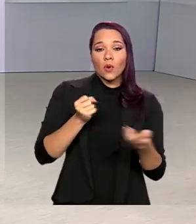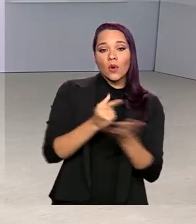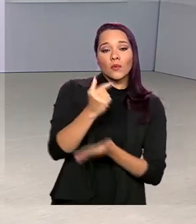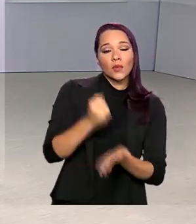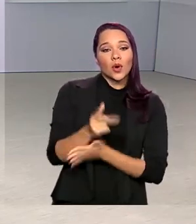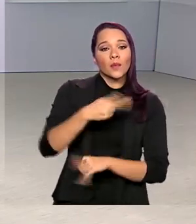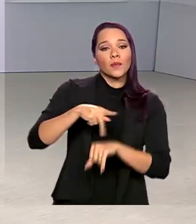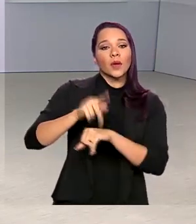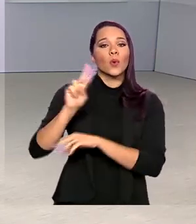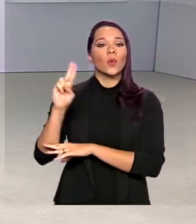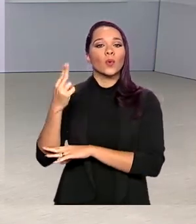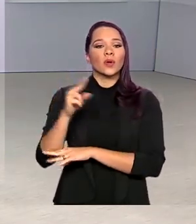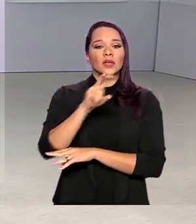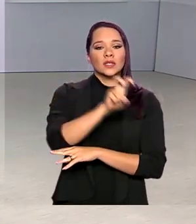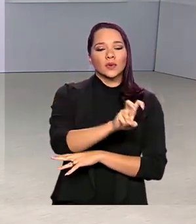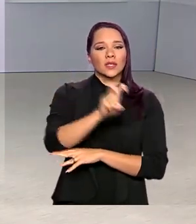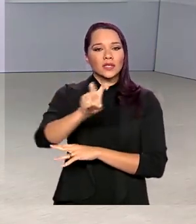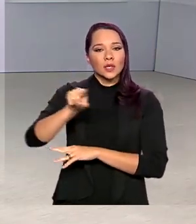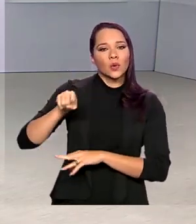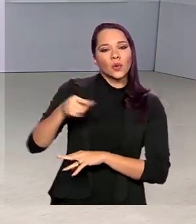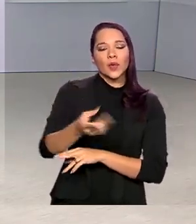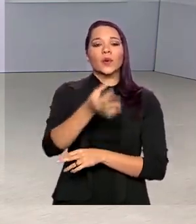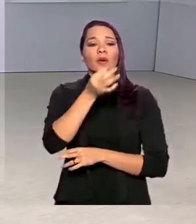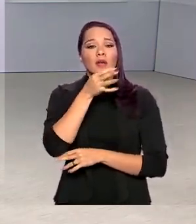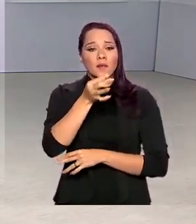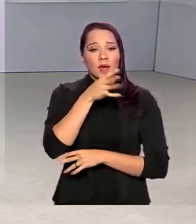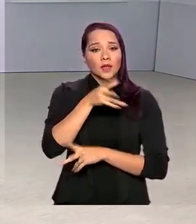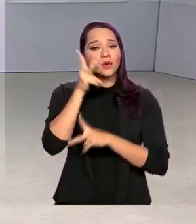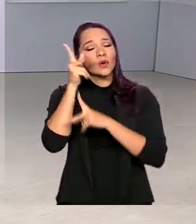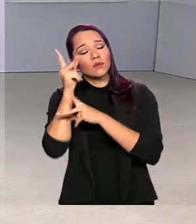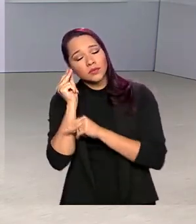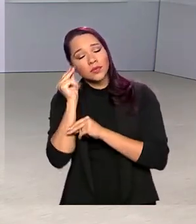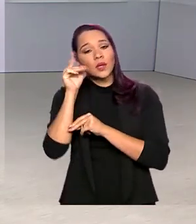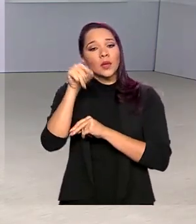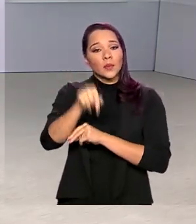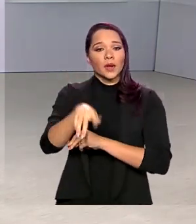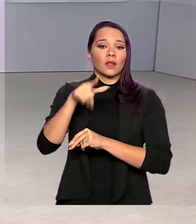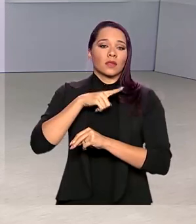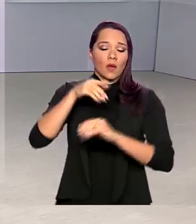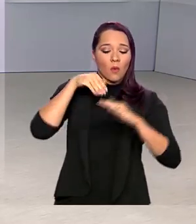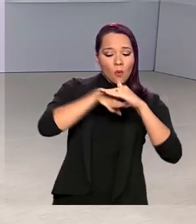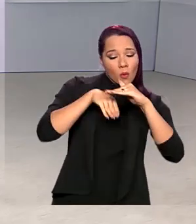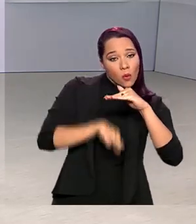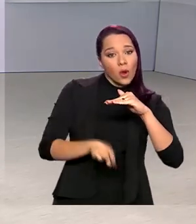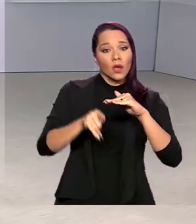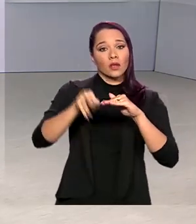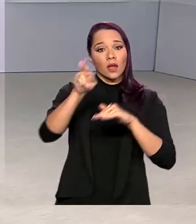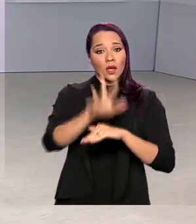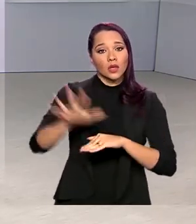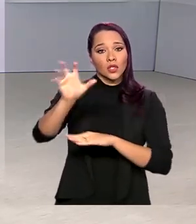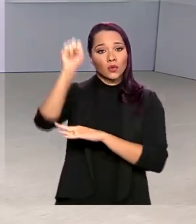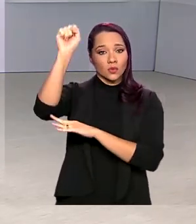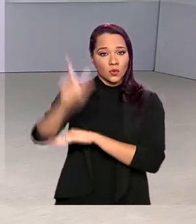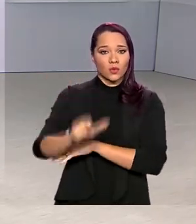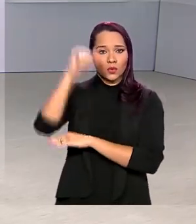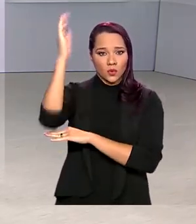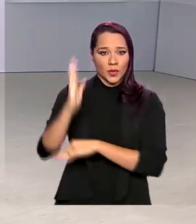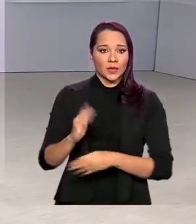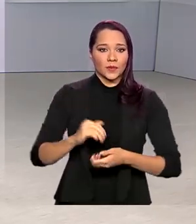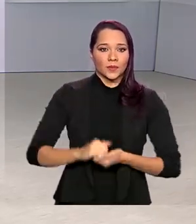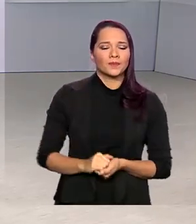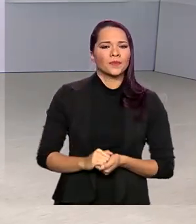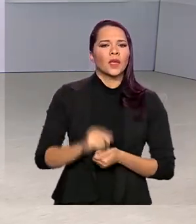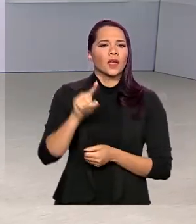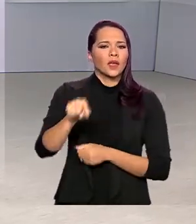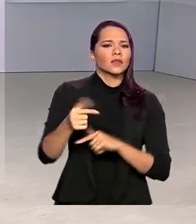Uruguai 55 mil anestésicos e sedativos para reforçar os estoques da região sul do país. A ação faz